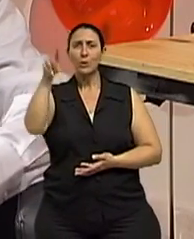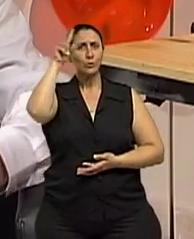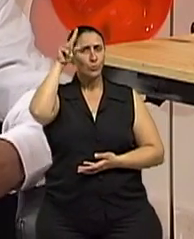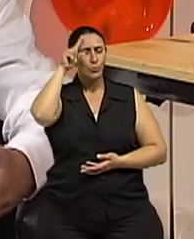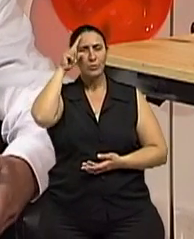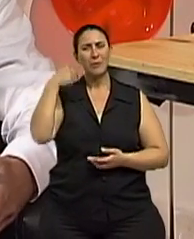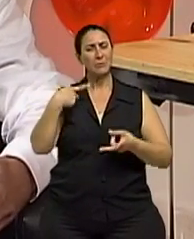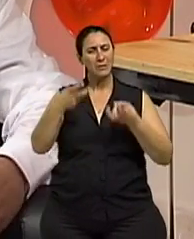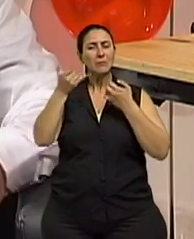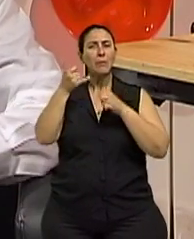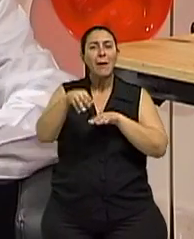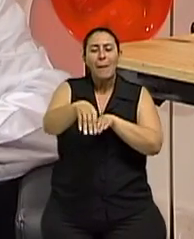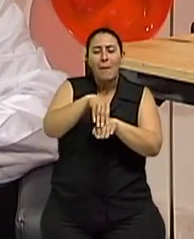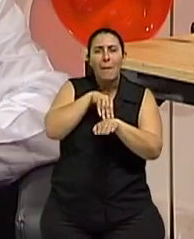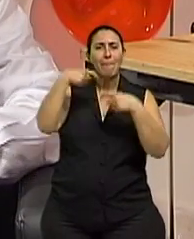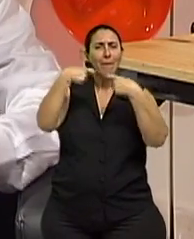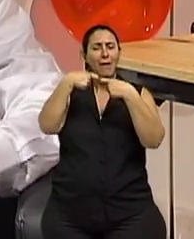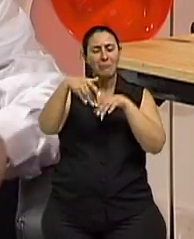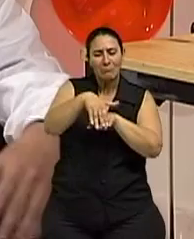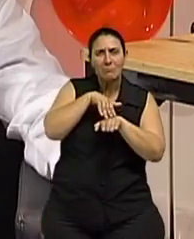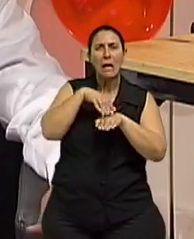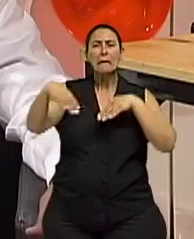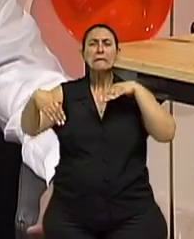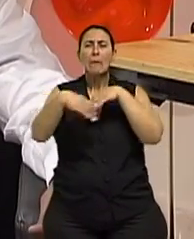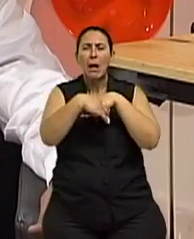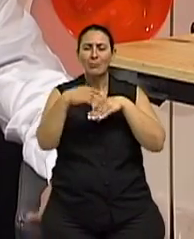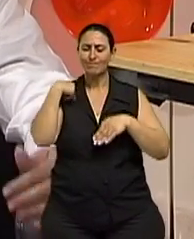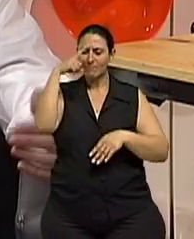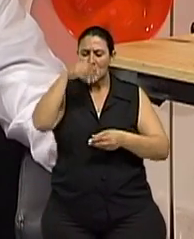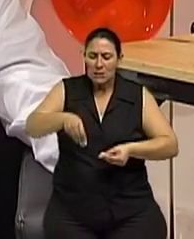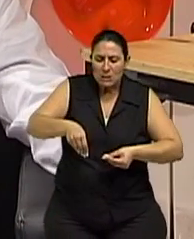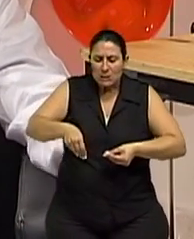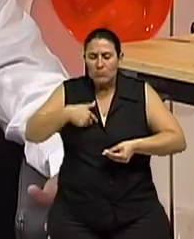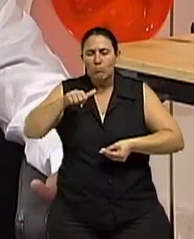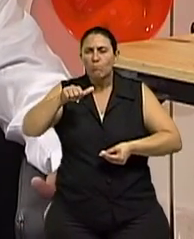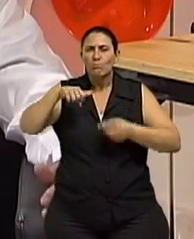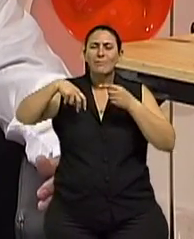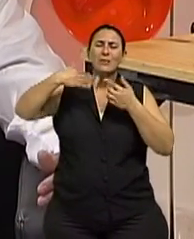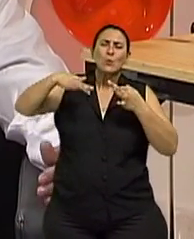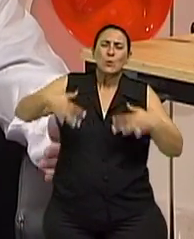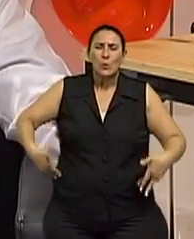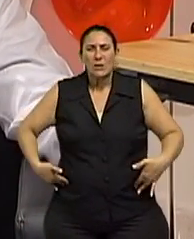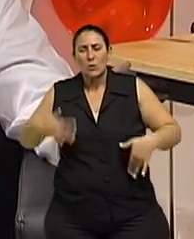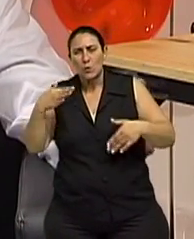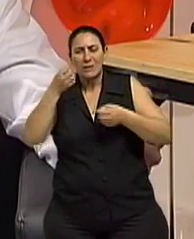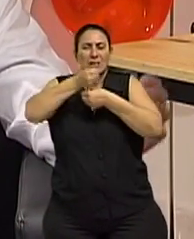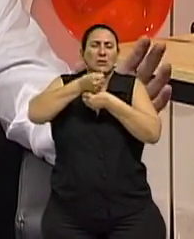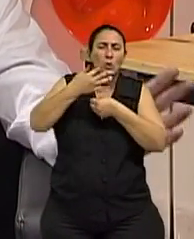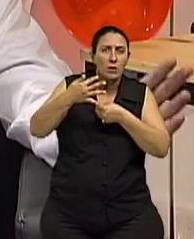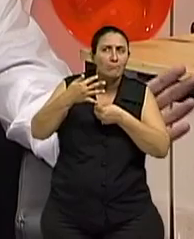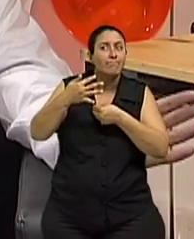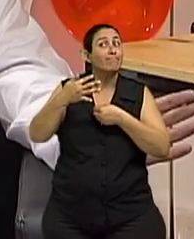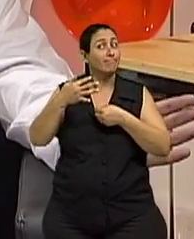como colocar meia, colocar os sapatos, às vezes o quadril não deixa ele fazer essas atividades, aí é que